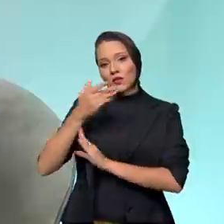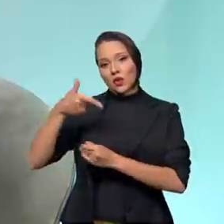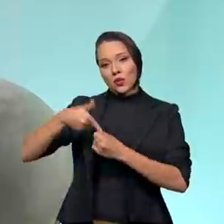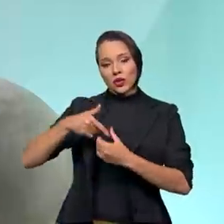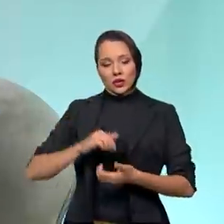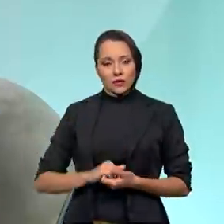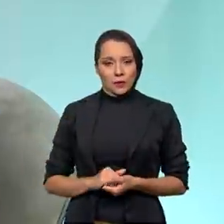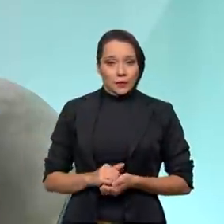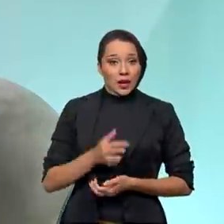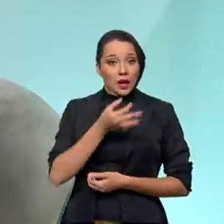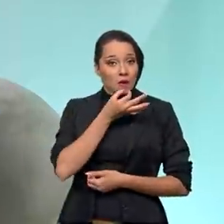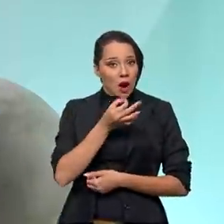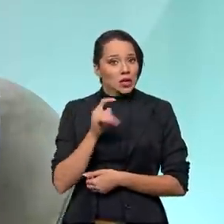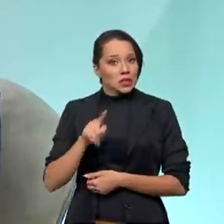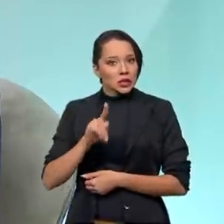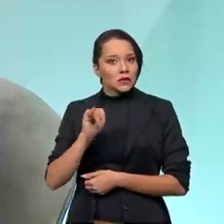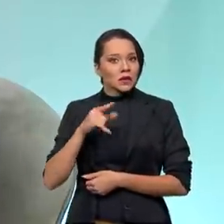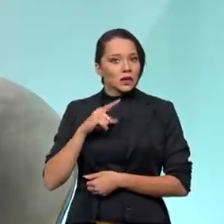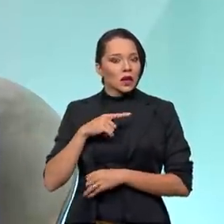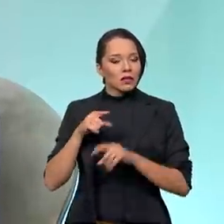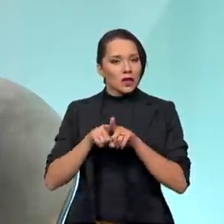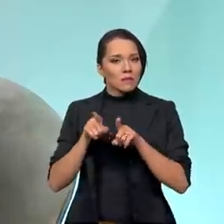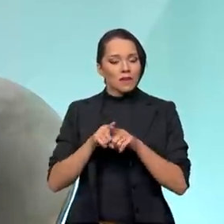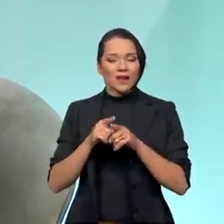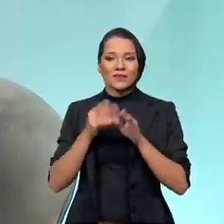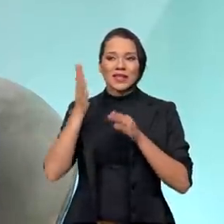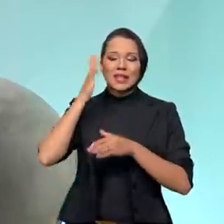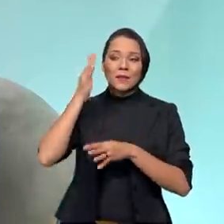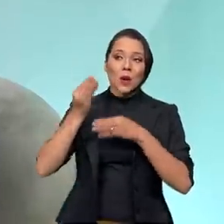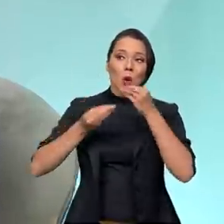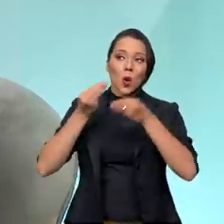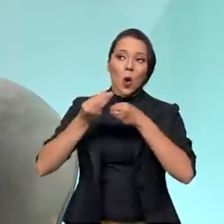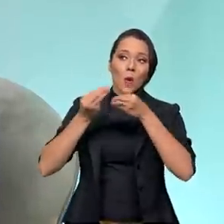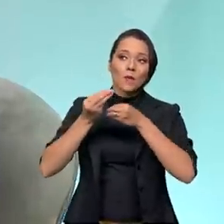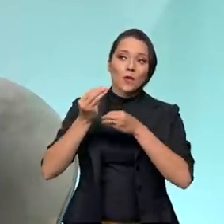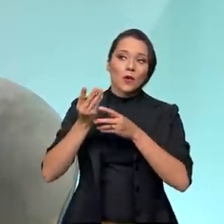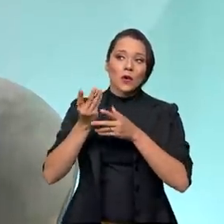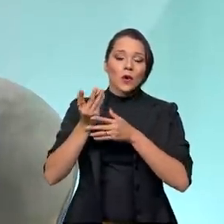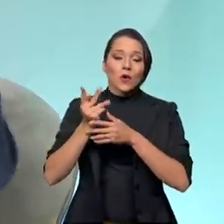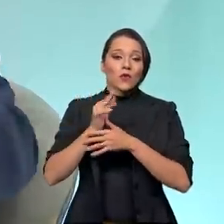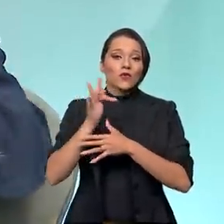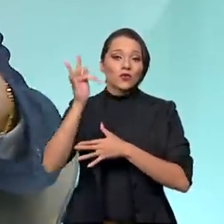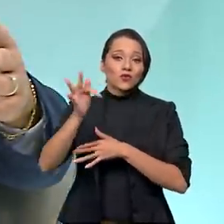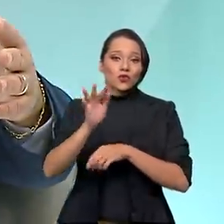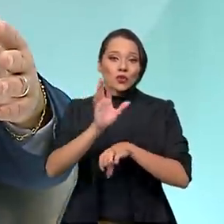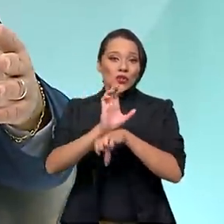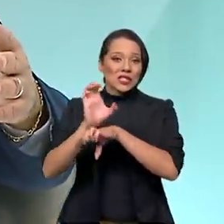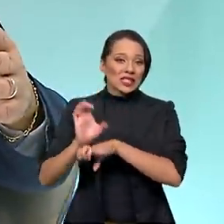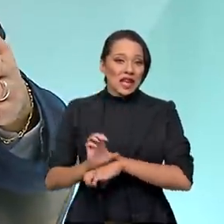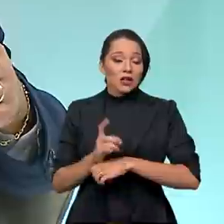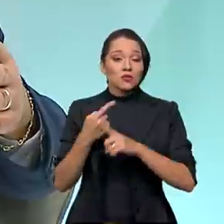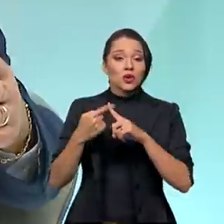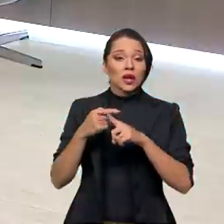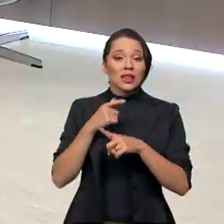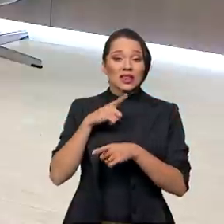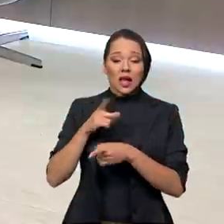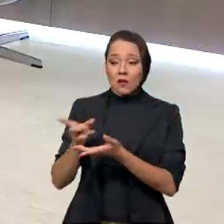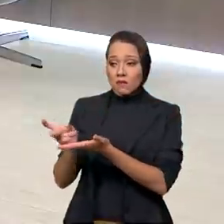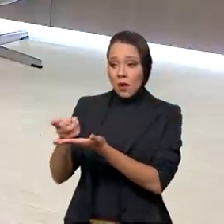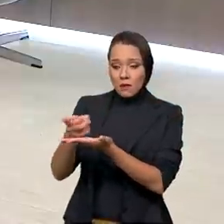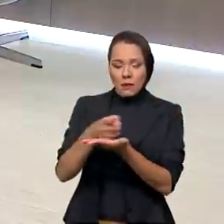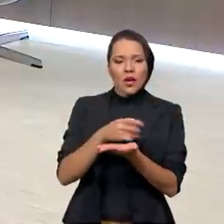E eu diria que isso traz previsibilidade para os estados, correto? Porque você passa a ter uma arrecadação que é